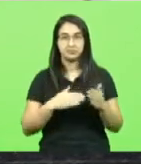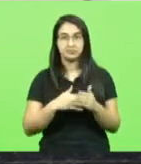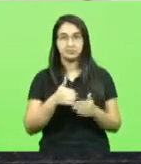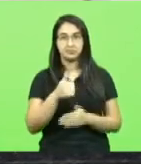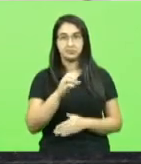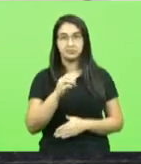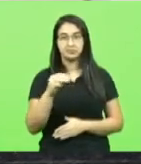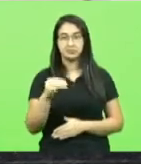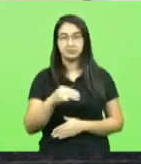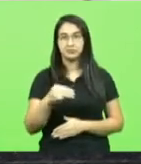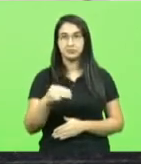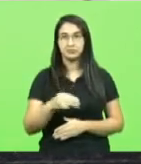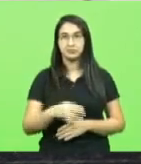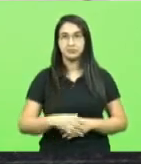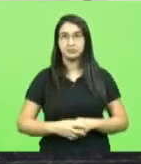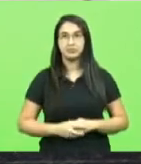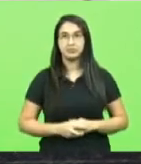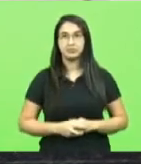deputado.